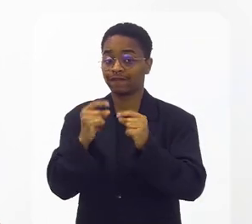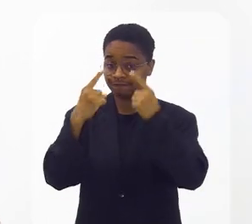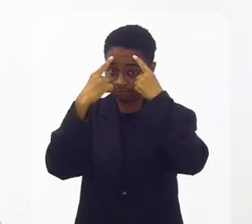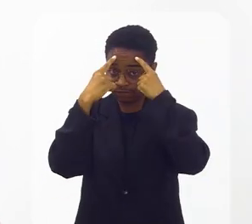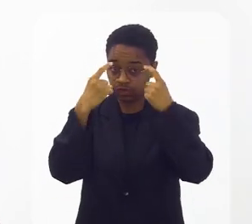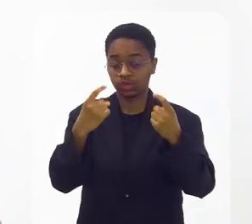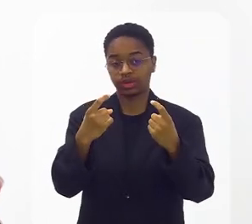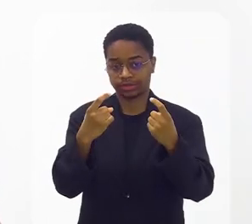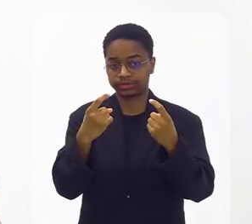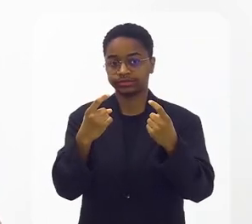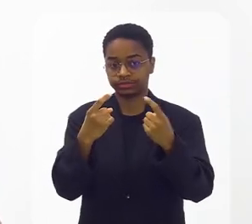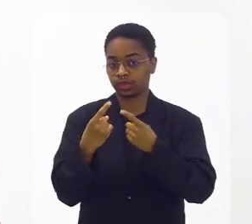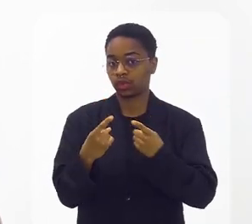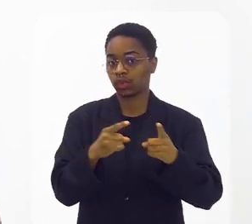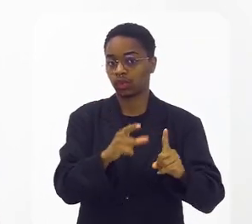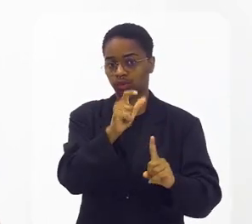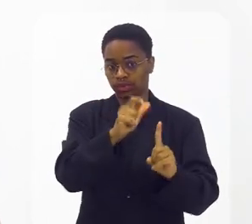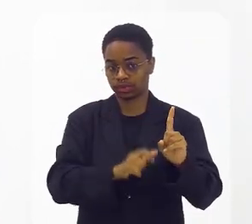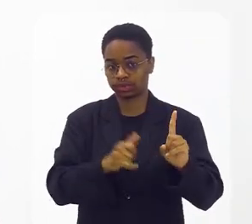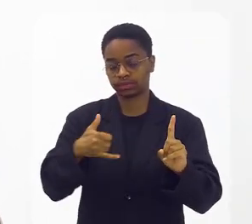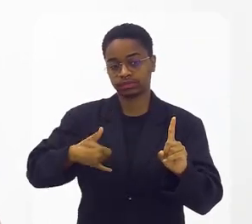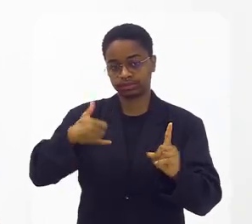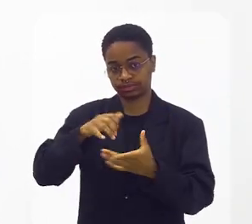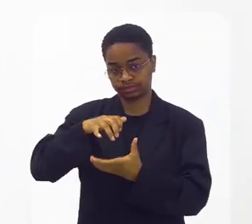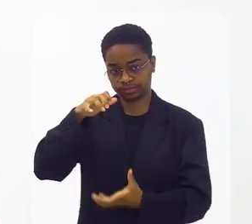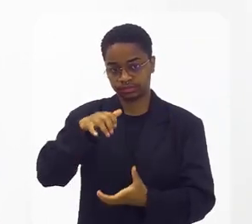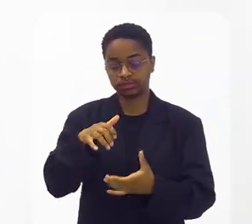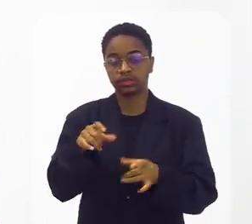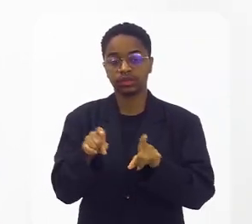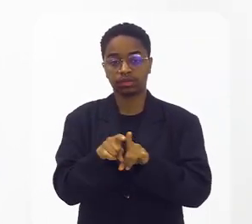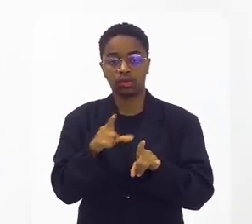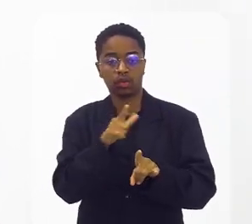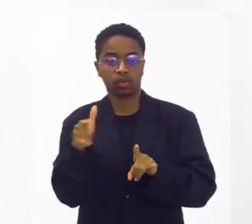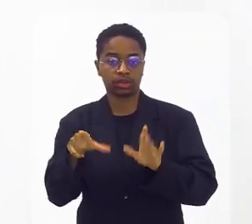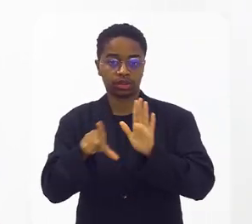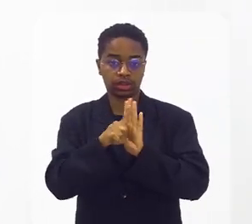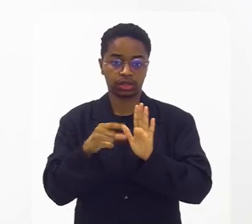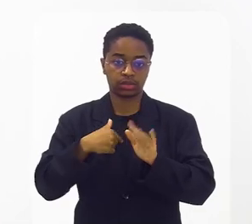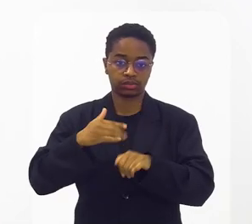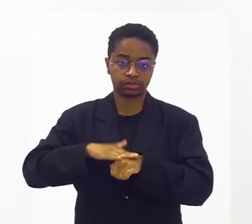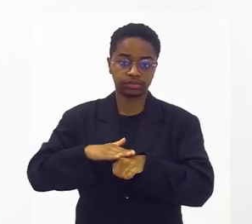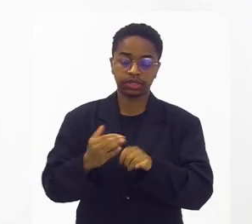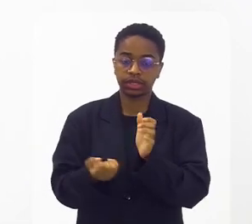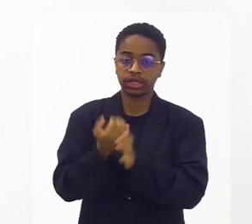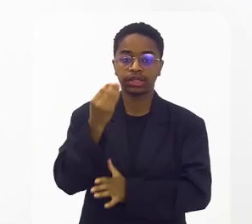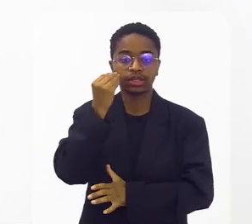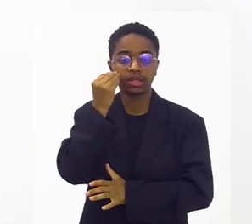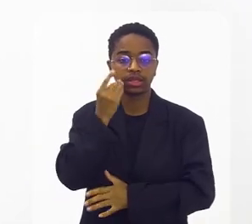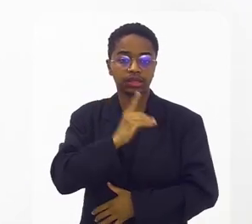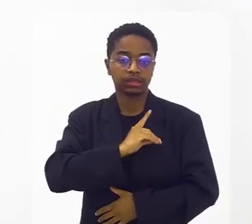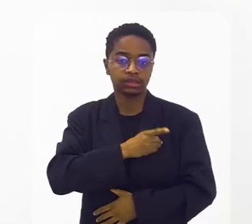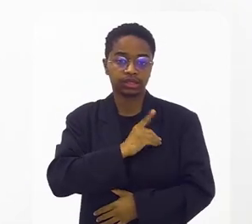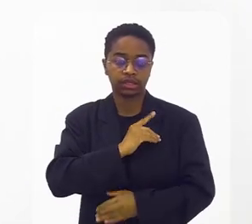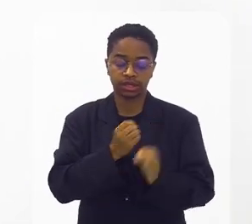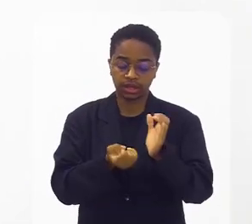é a violência da pessoa idosa. Inclusive, tem uma outra lei minha, que é trazer uma delegacia